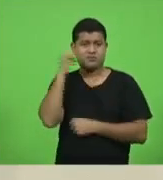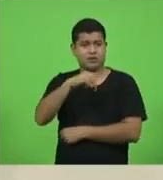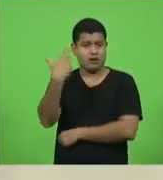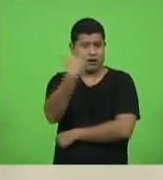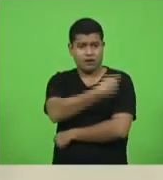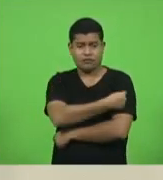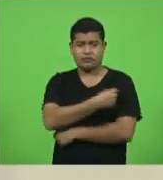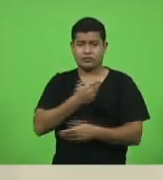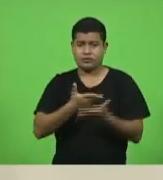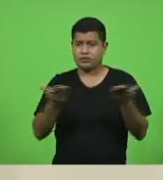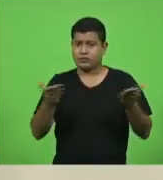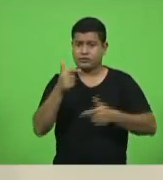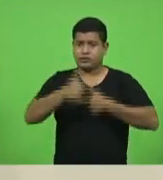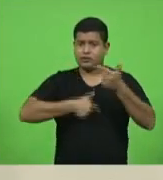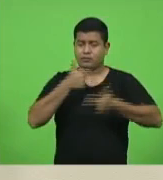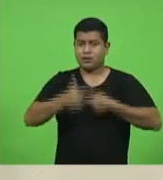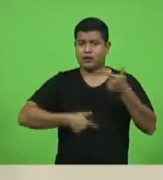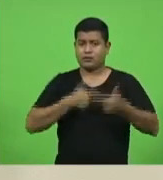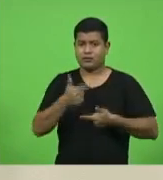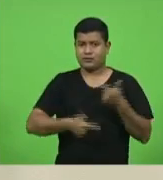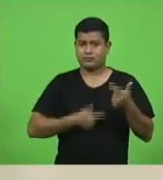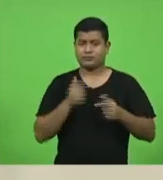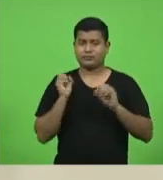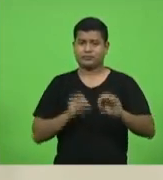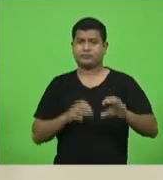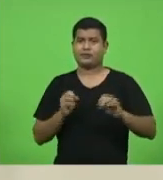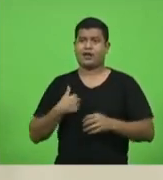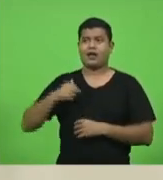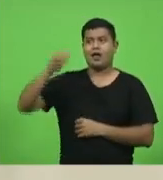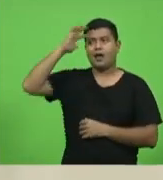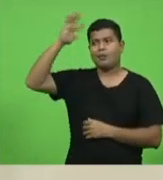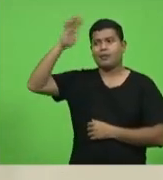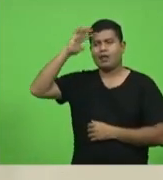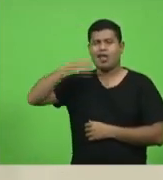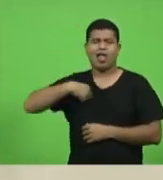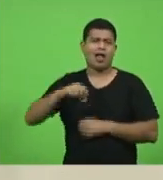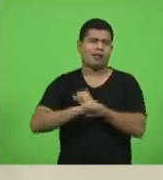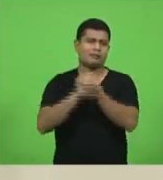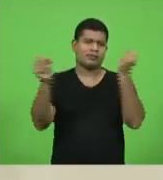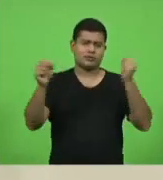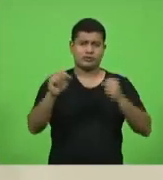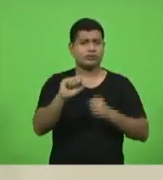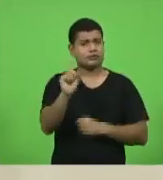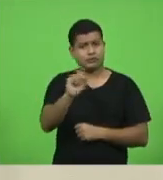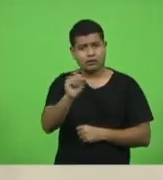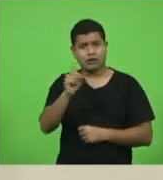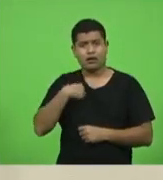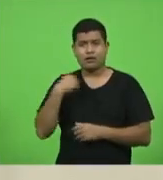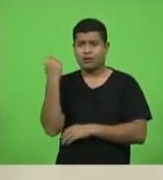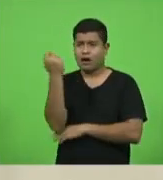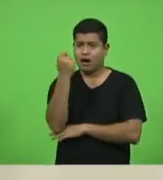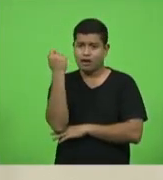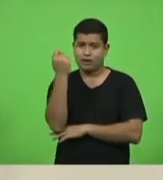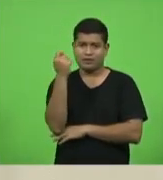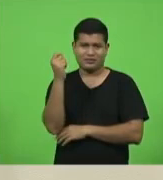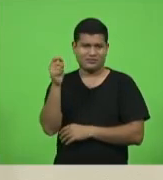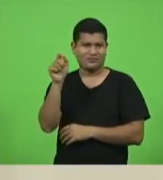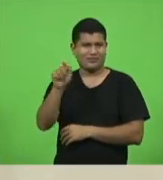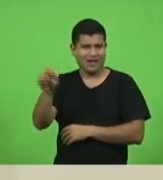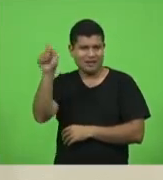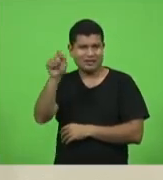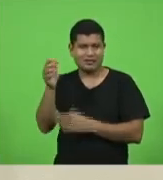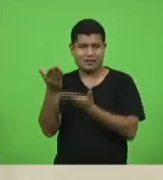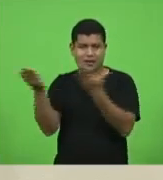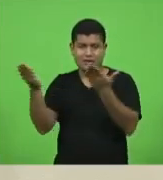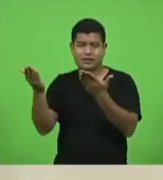trabalhadores em educação. E antes que a gente imagine que isso é algo absurdo, não é. A Argentina e Chile já estão vacinando os